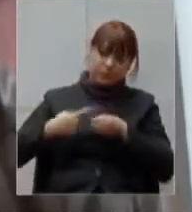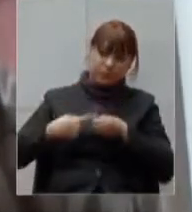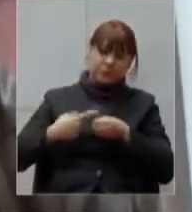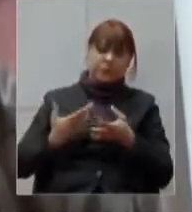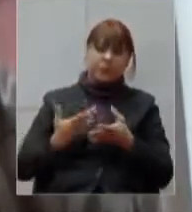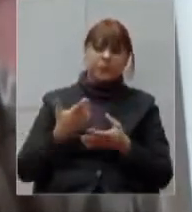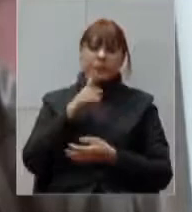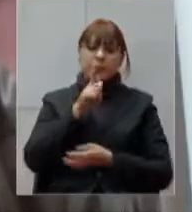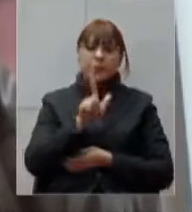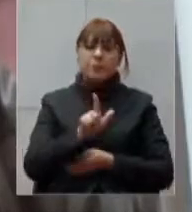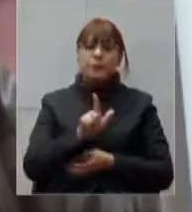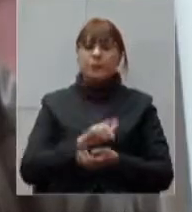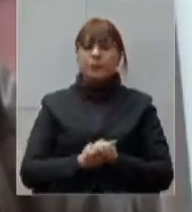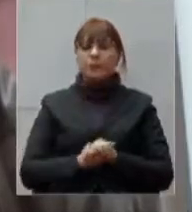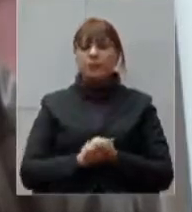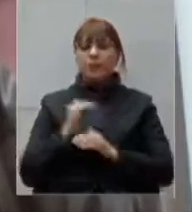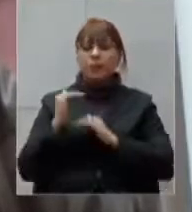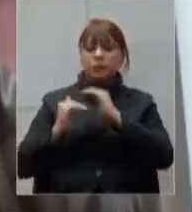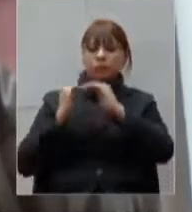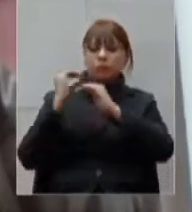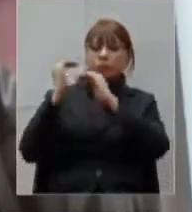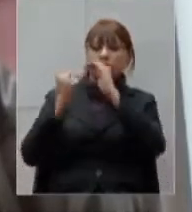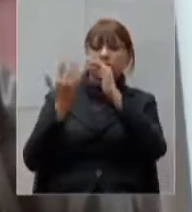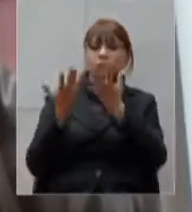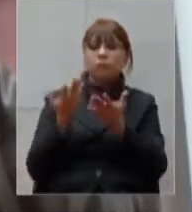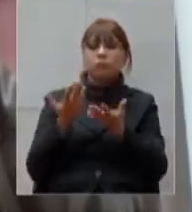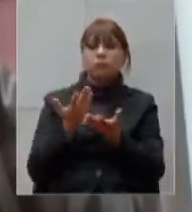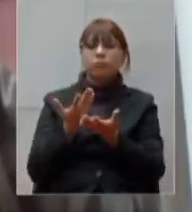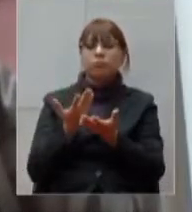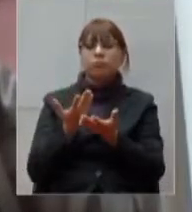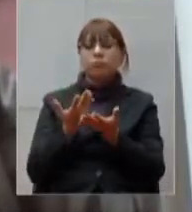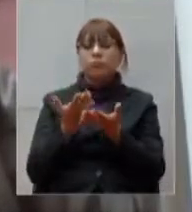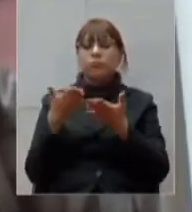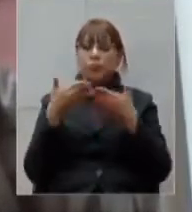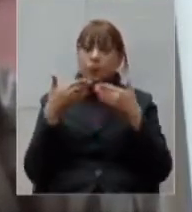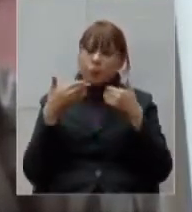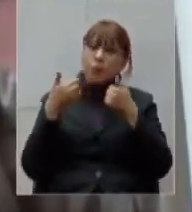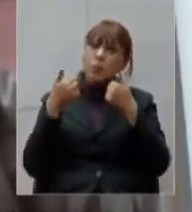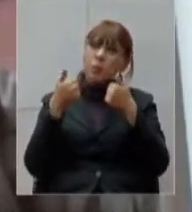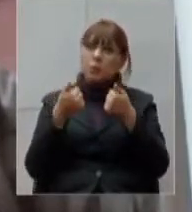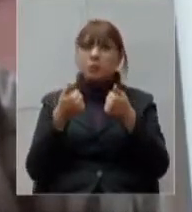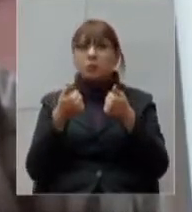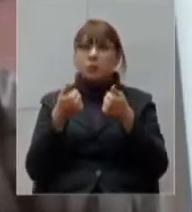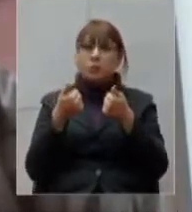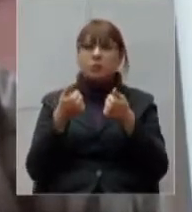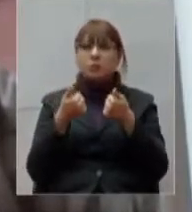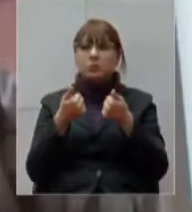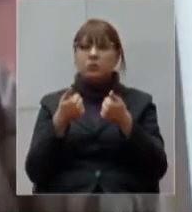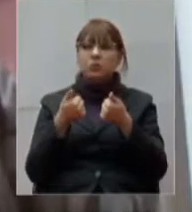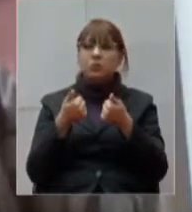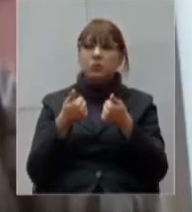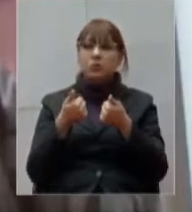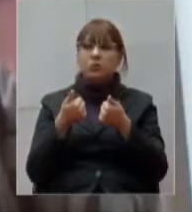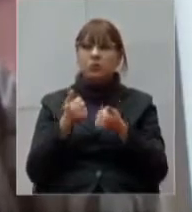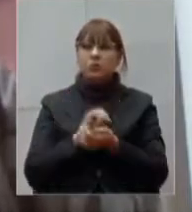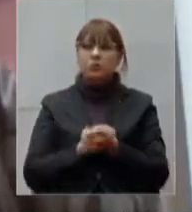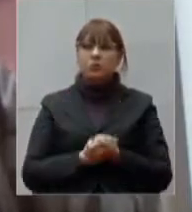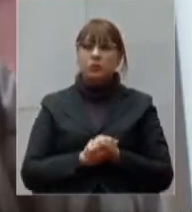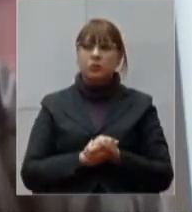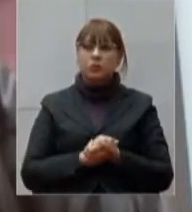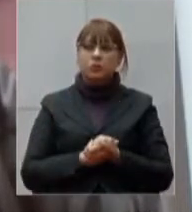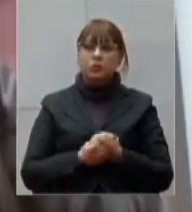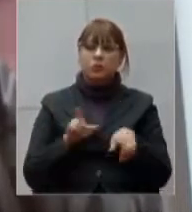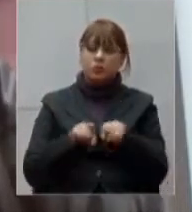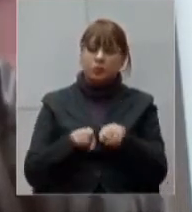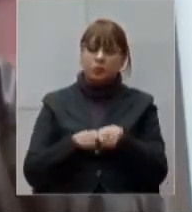superando cada momento com melhora da disponibilização de leitos